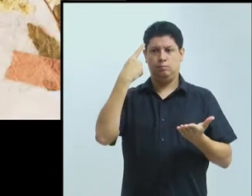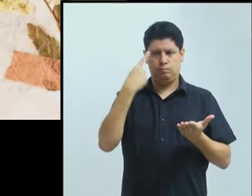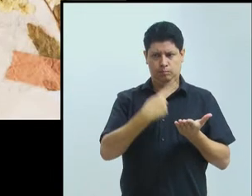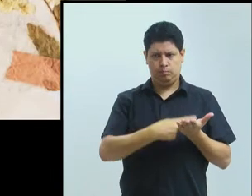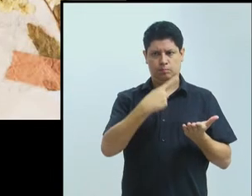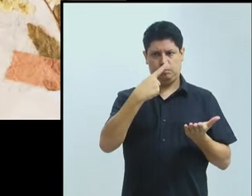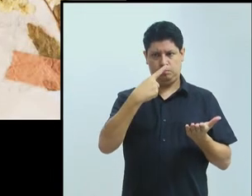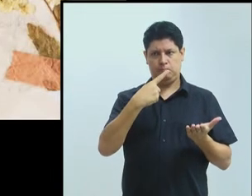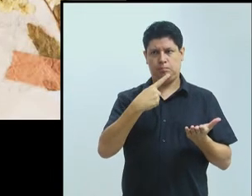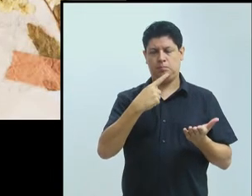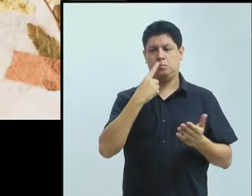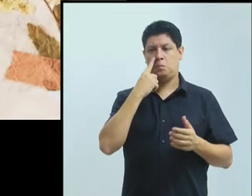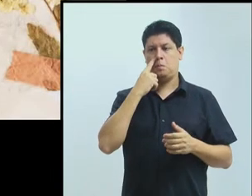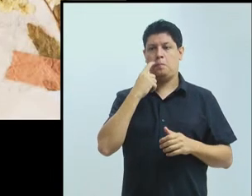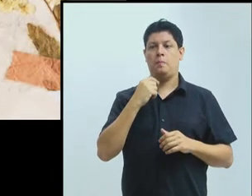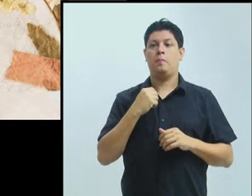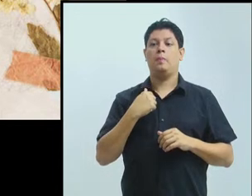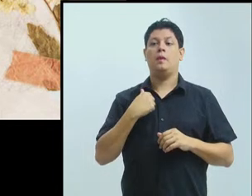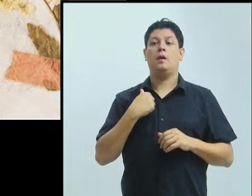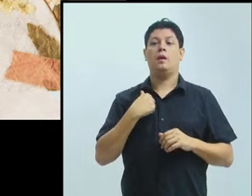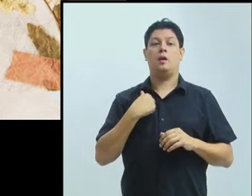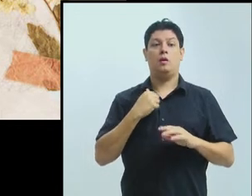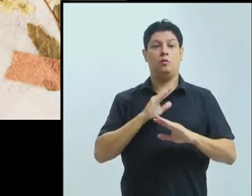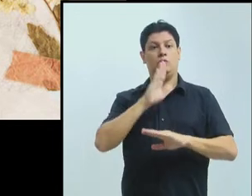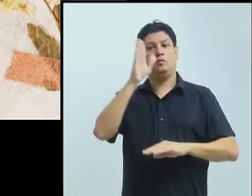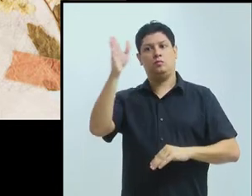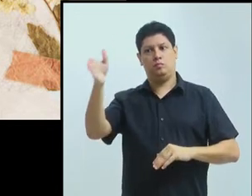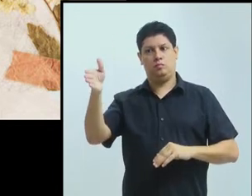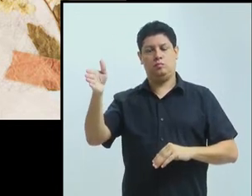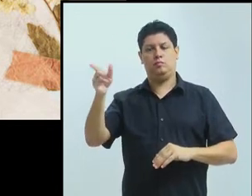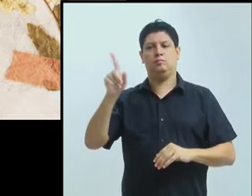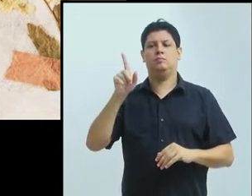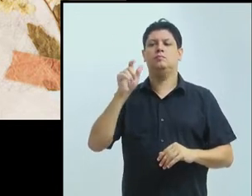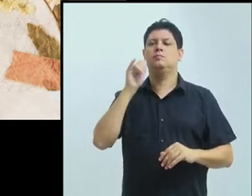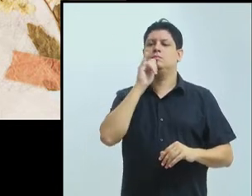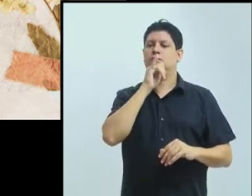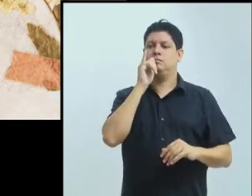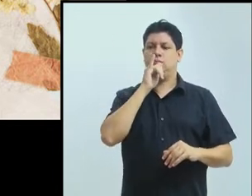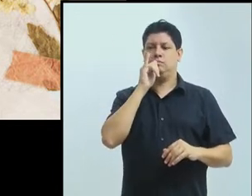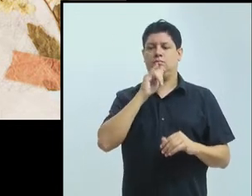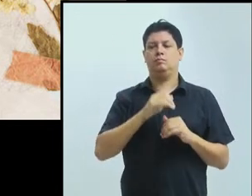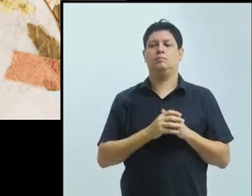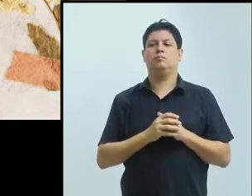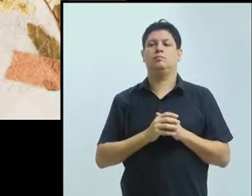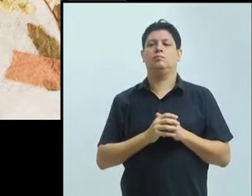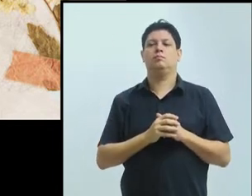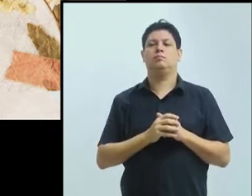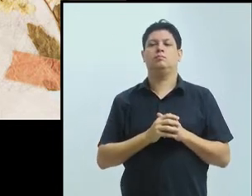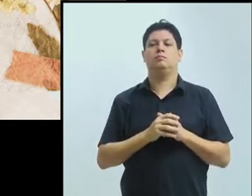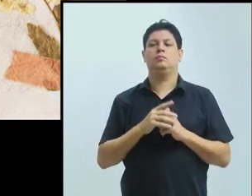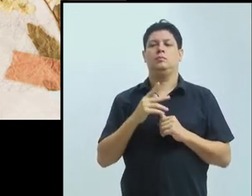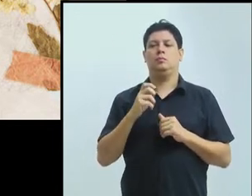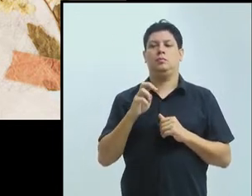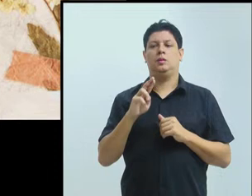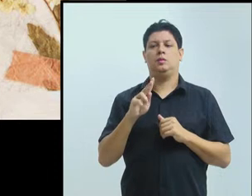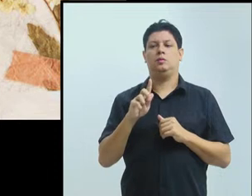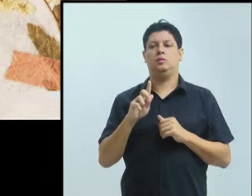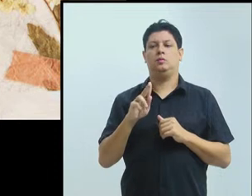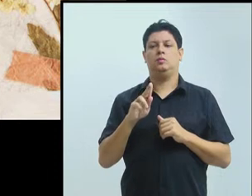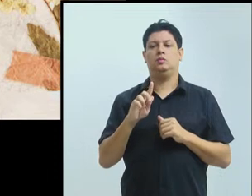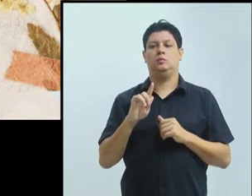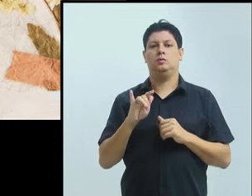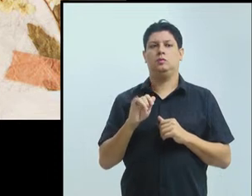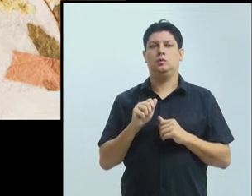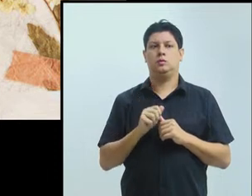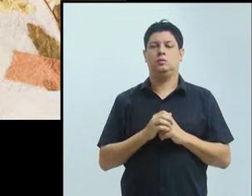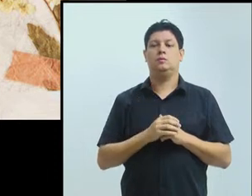acordo, eu tive a oportunidade de ir à Perúdia. E a Vera também veio aqui